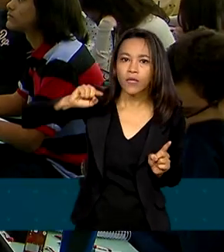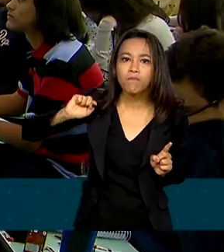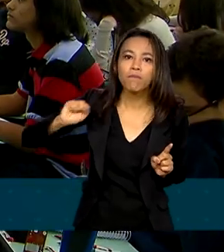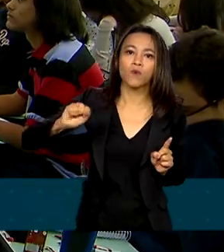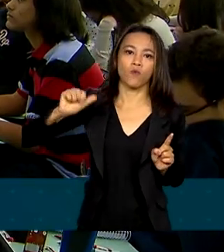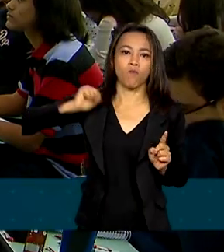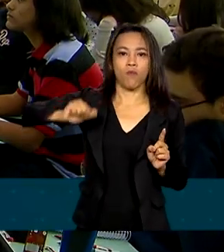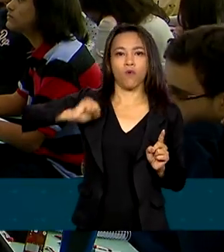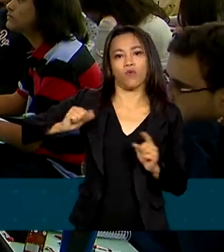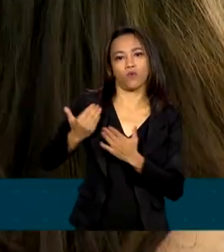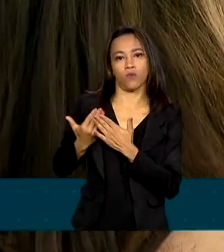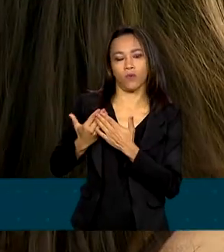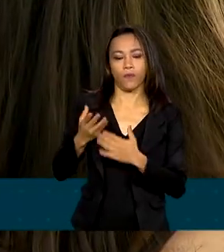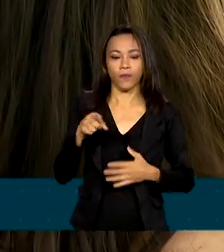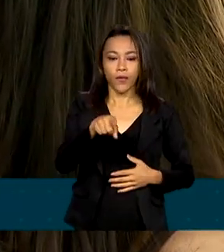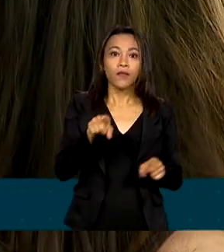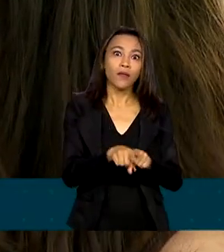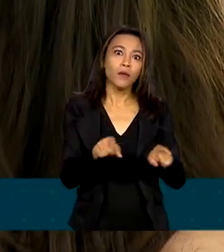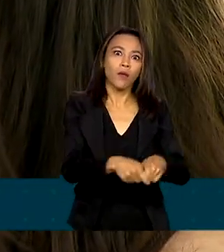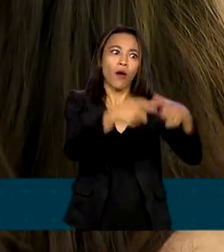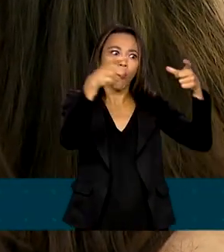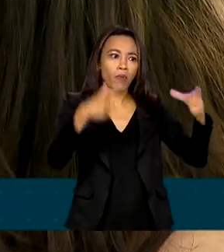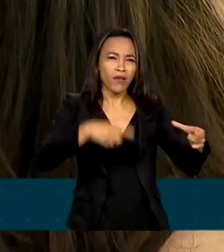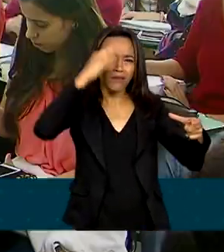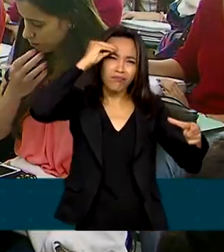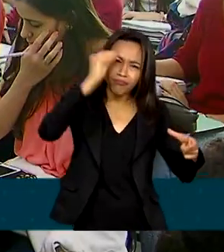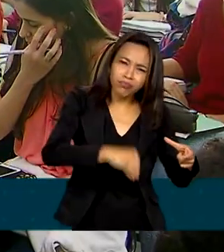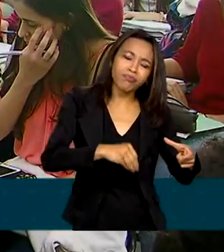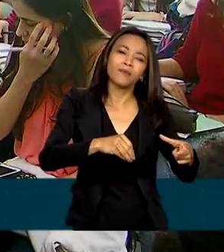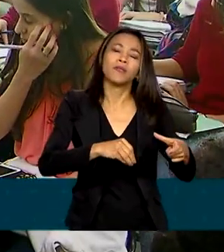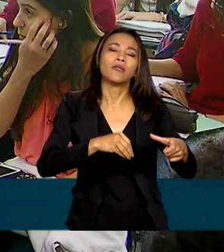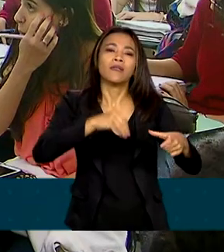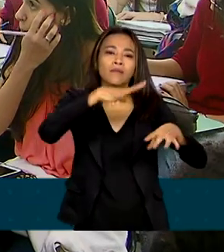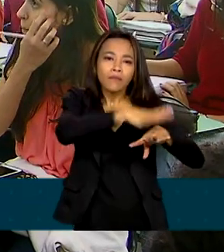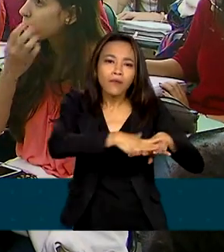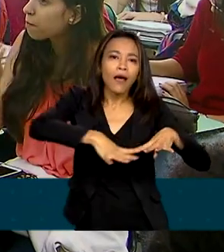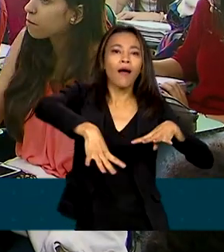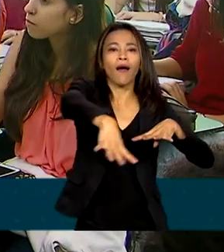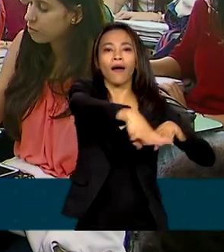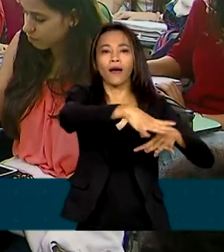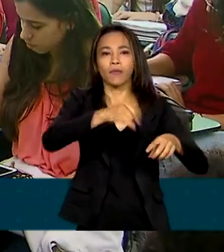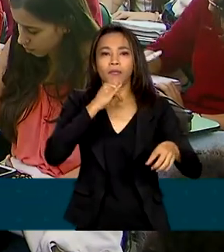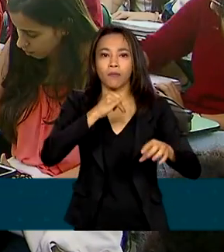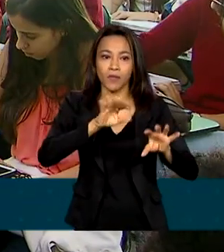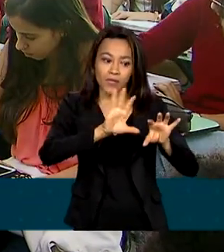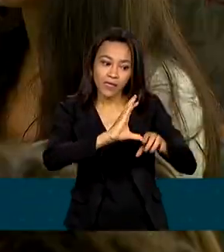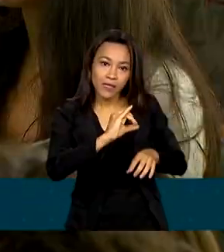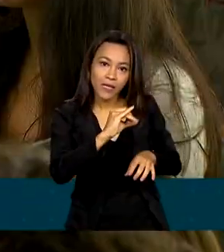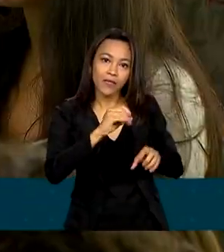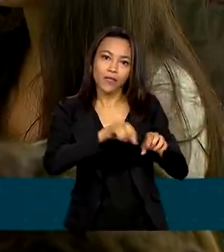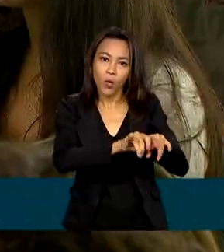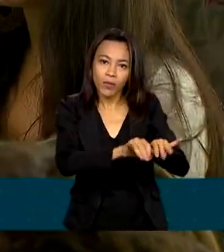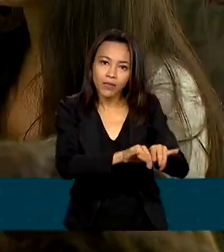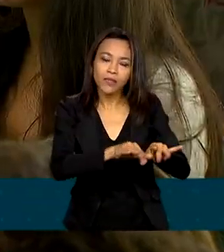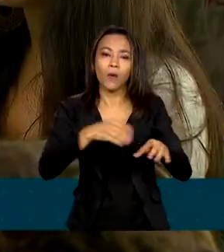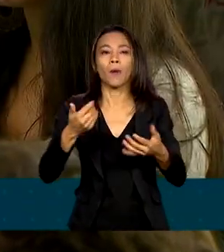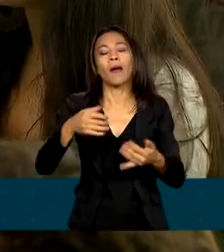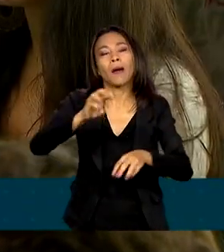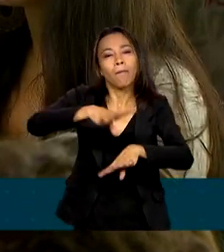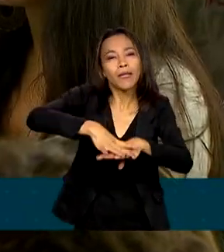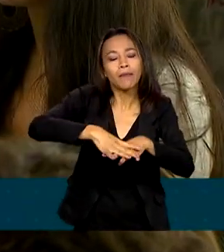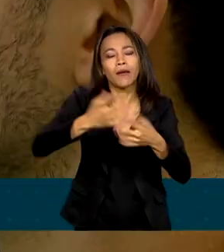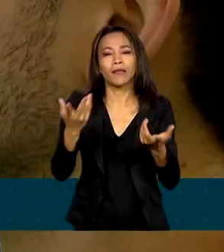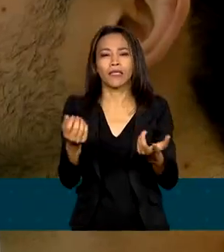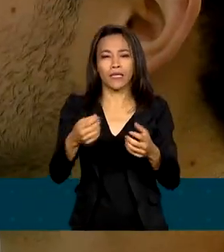aponta ainda a alta desistência em cursos de exatas, com ciência da computação, matemática, física e química, com